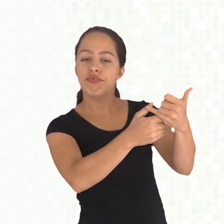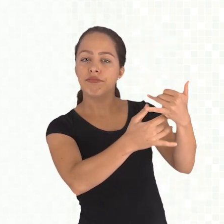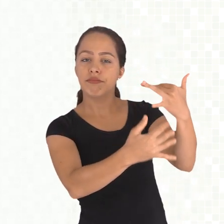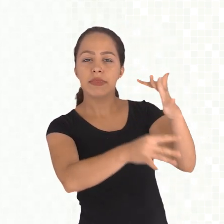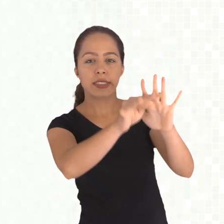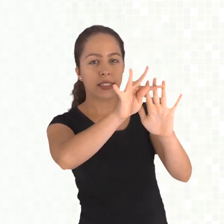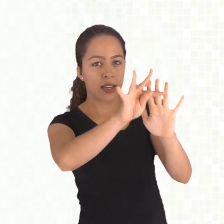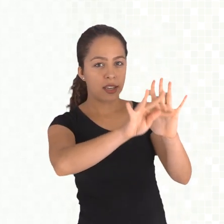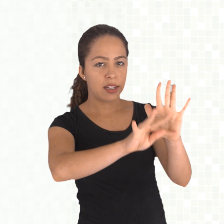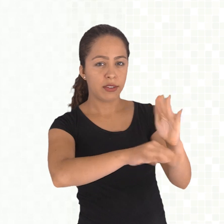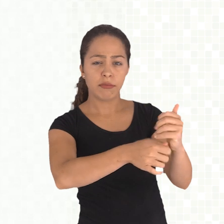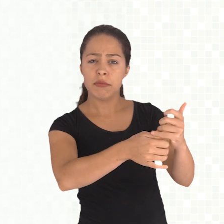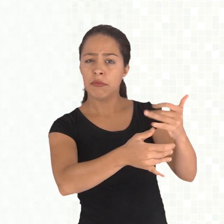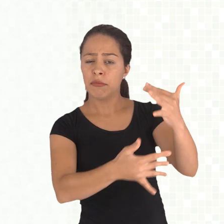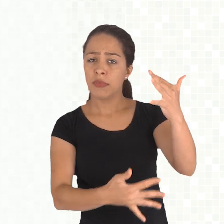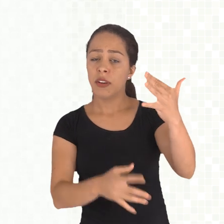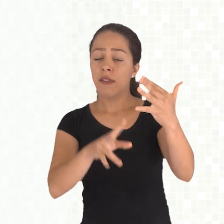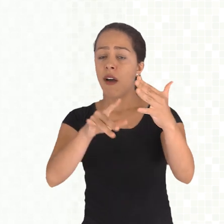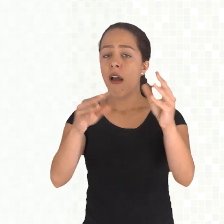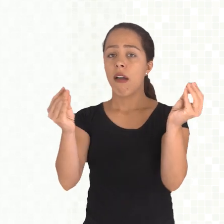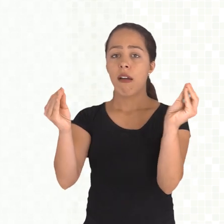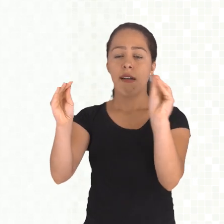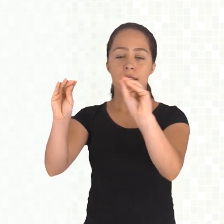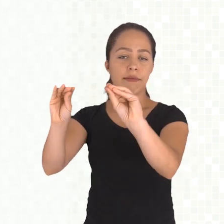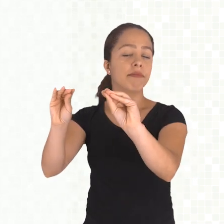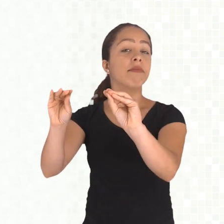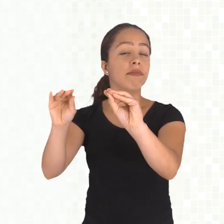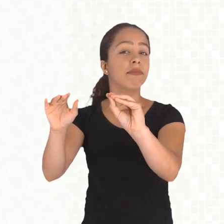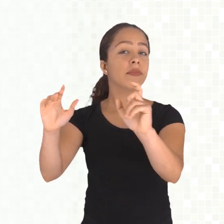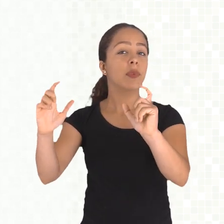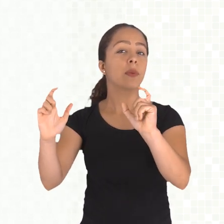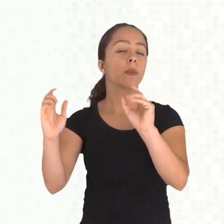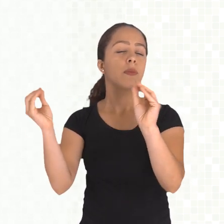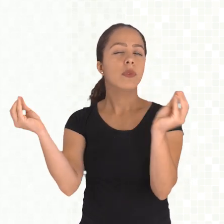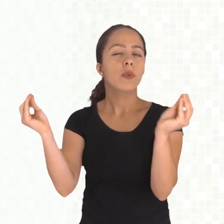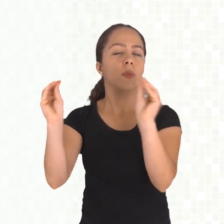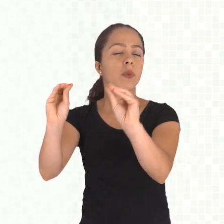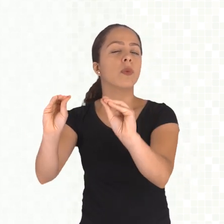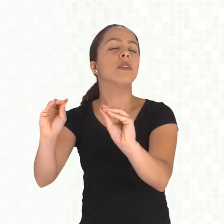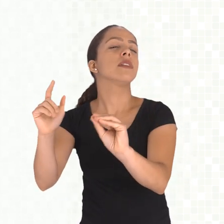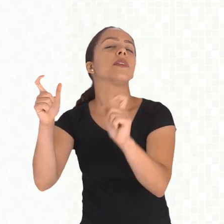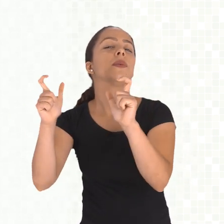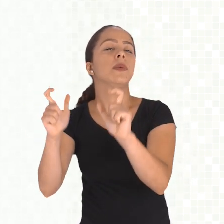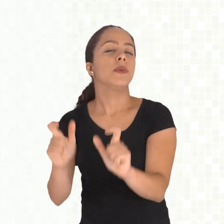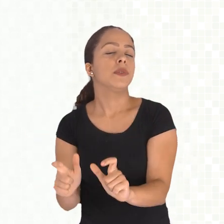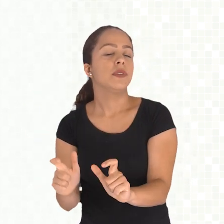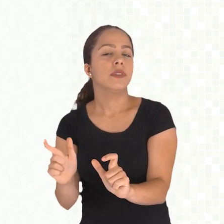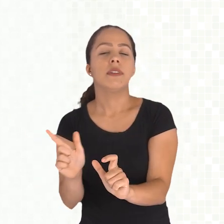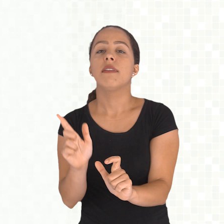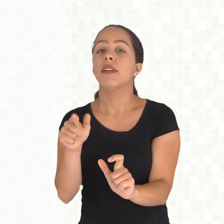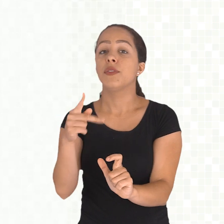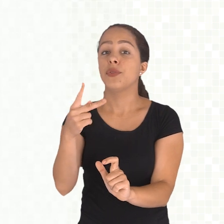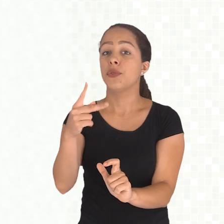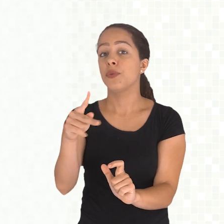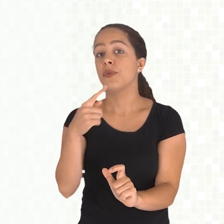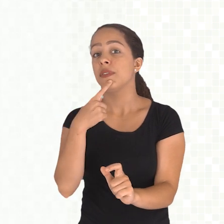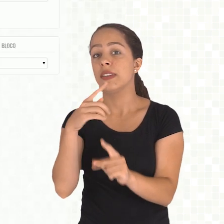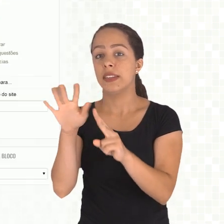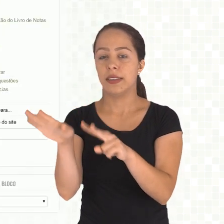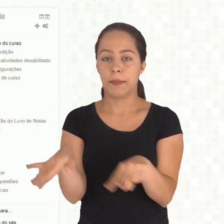diretamente ficar posicionado aqui na sua semana, na visualização